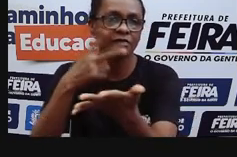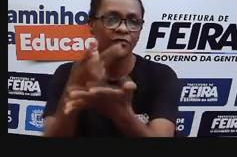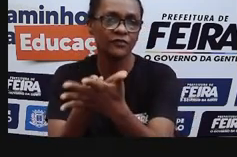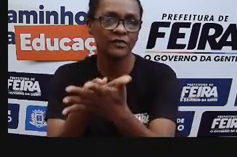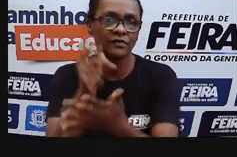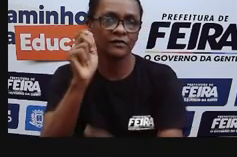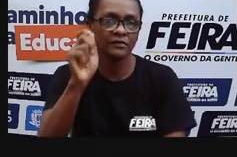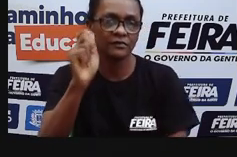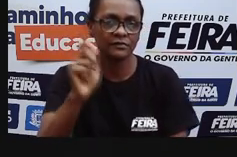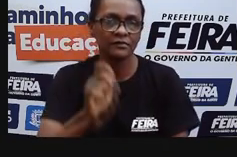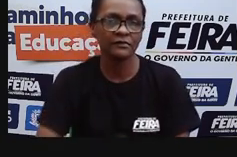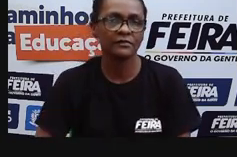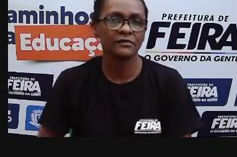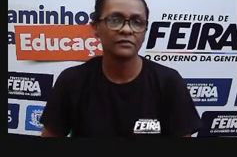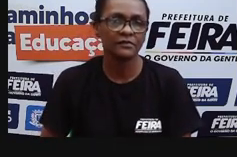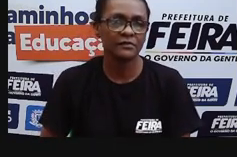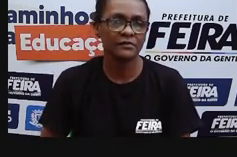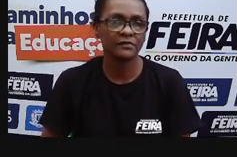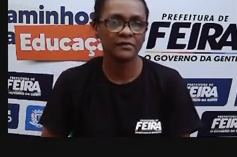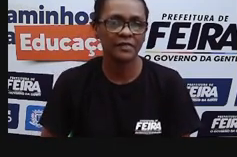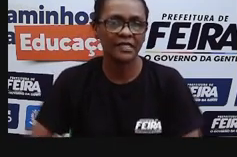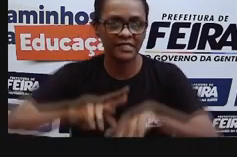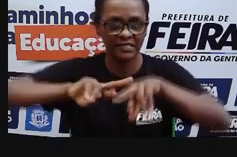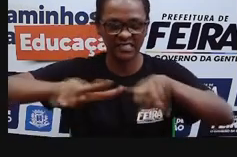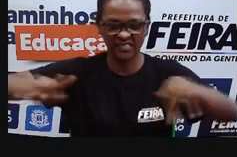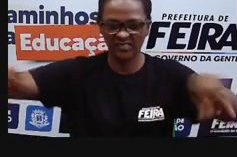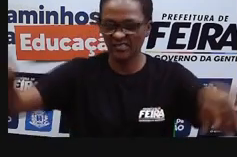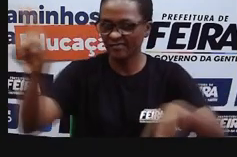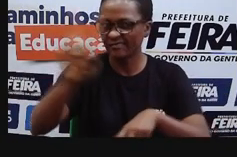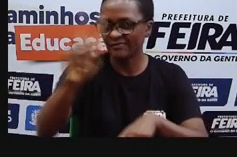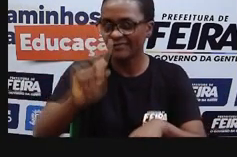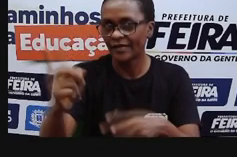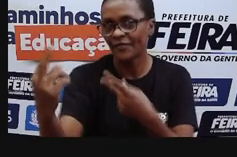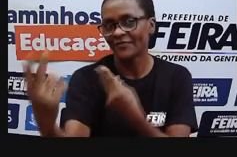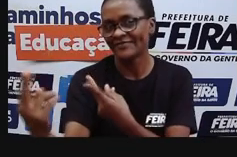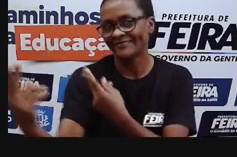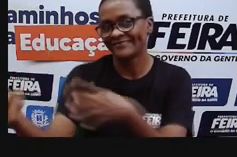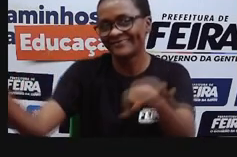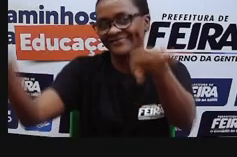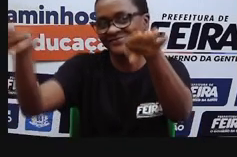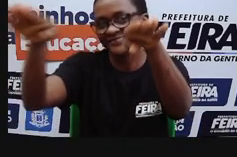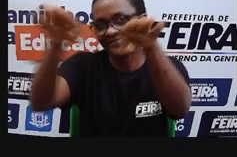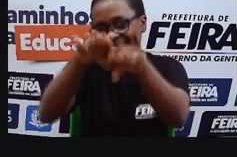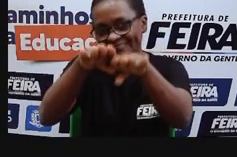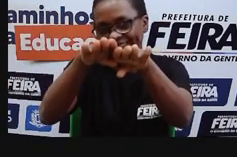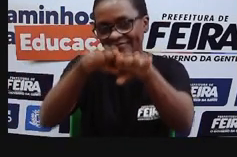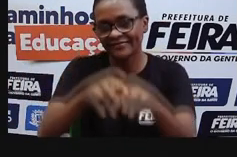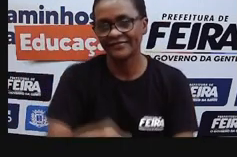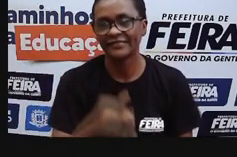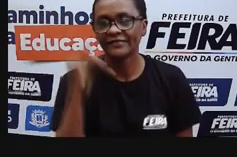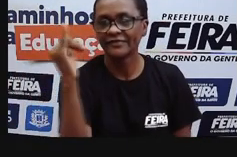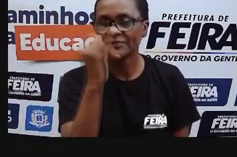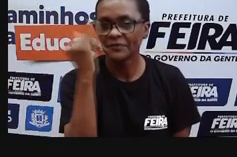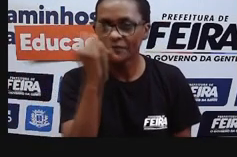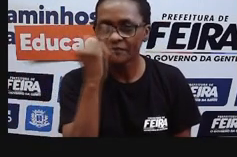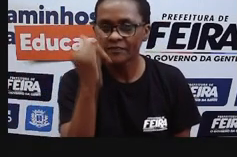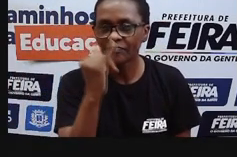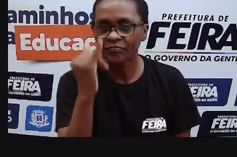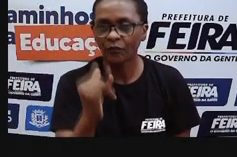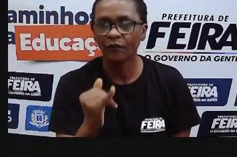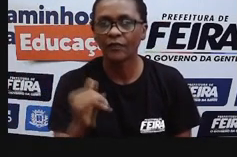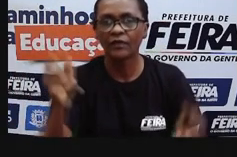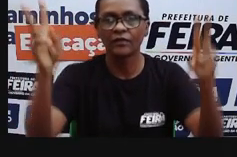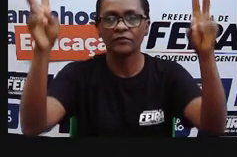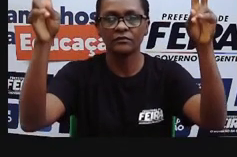sobre esses direitos, essa igualdade de direitos em virtude do sexo. Para a nossa aula de hoje, eu